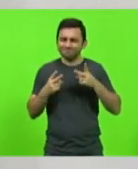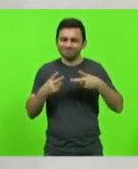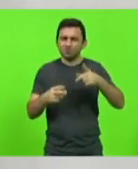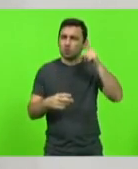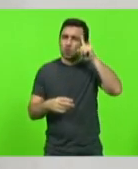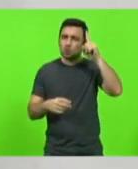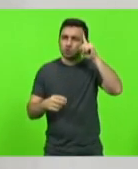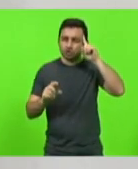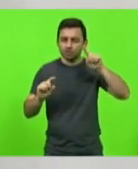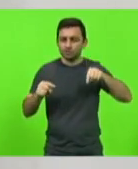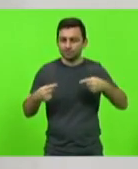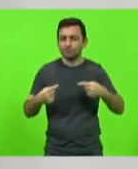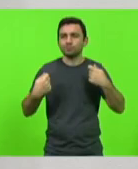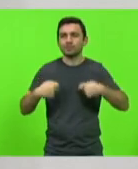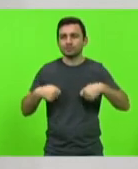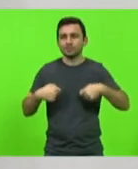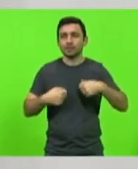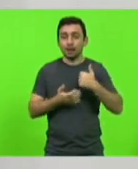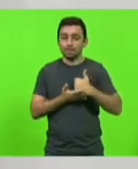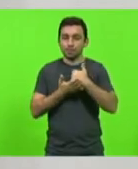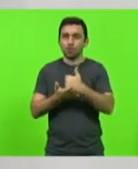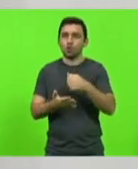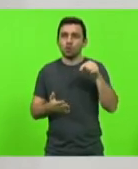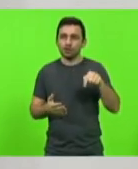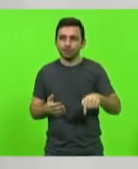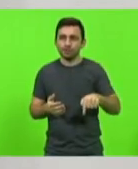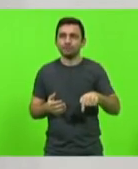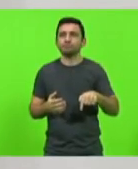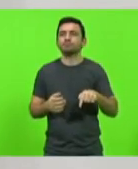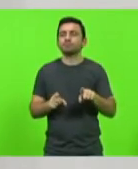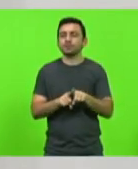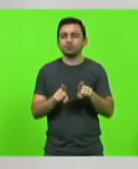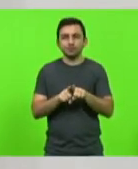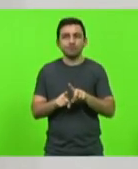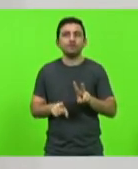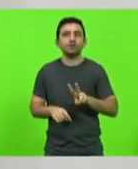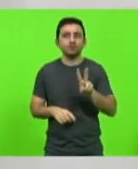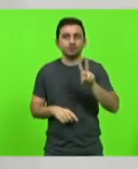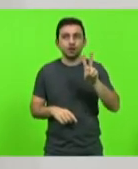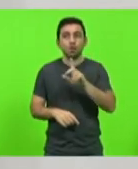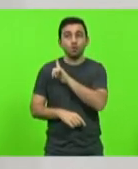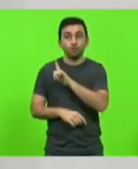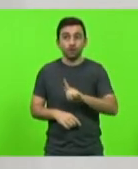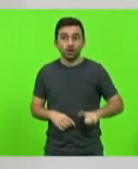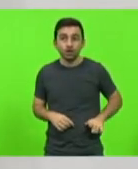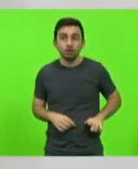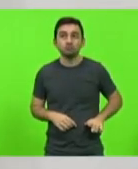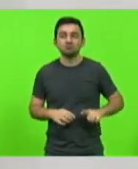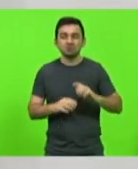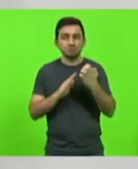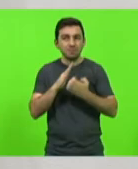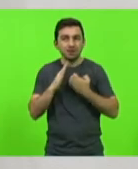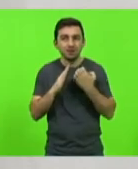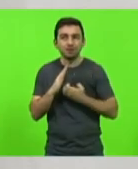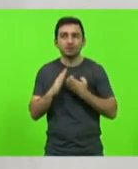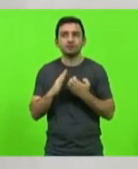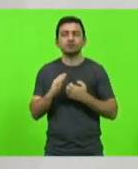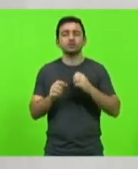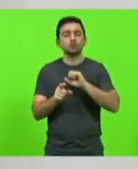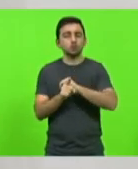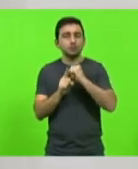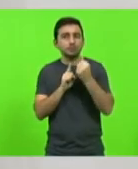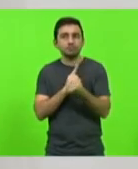de apoio, do nosso apoio, da nossa valorização, do governo, das empresas, da sociedade.